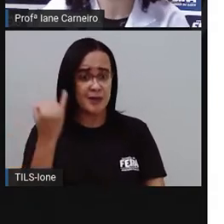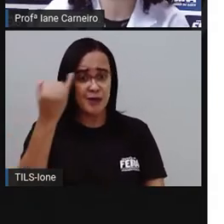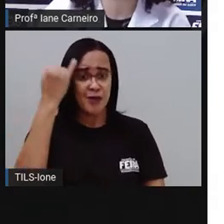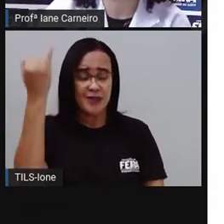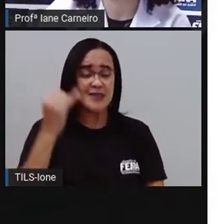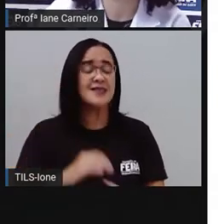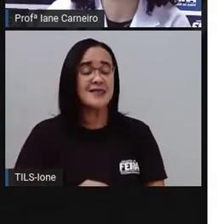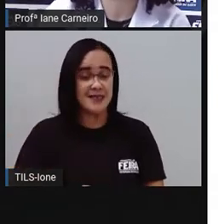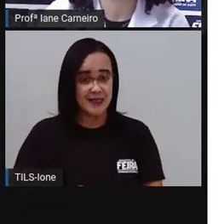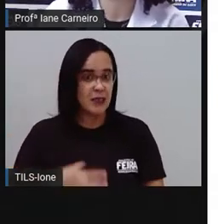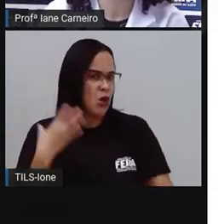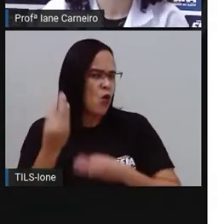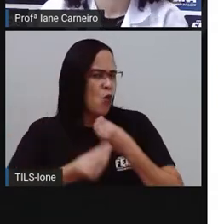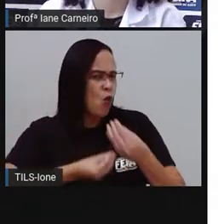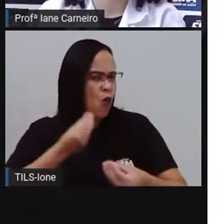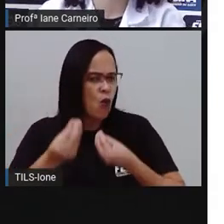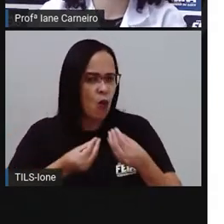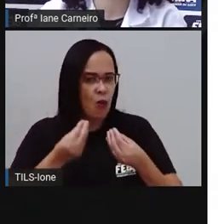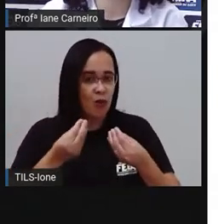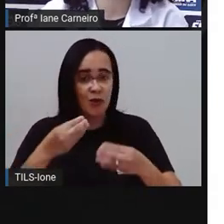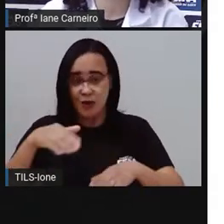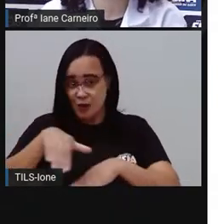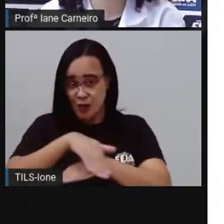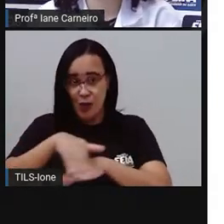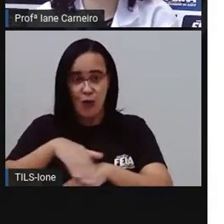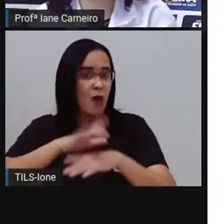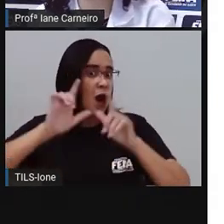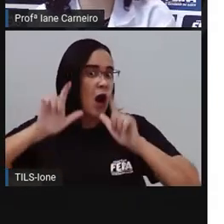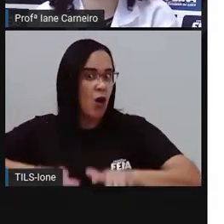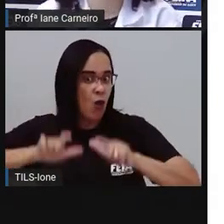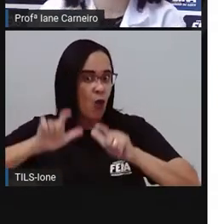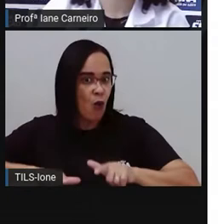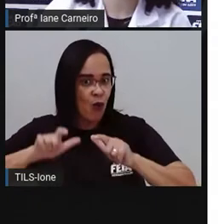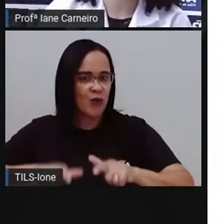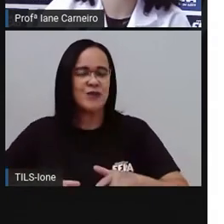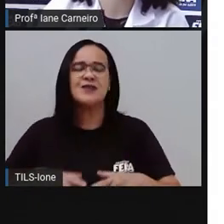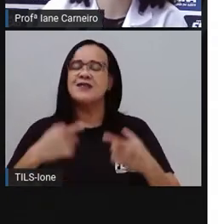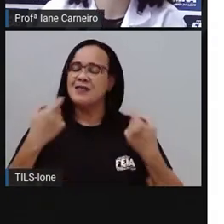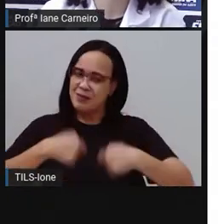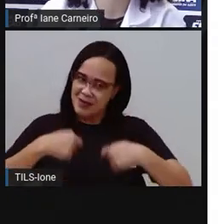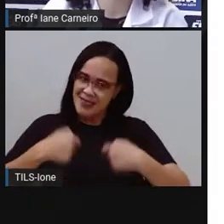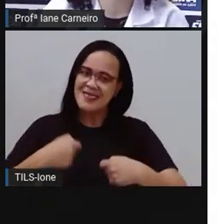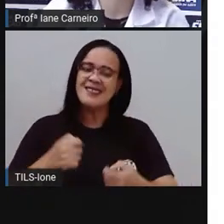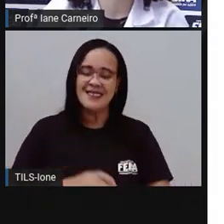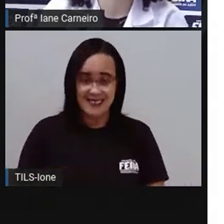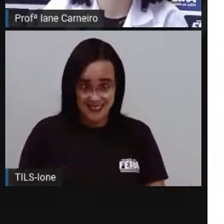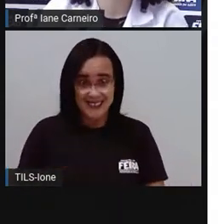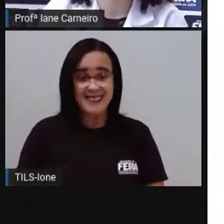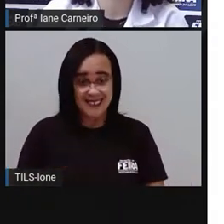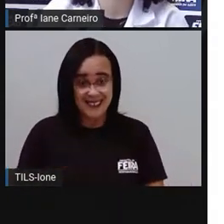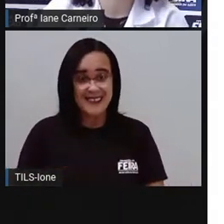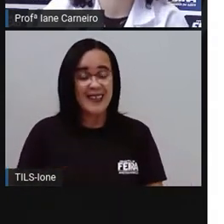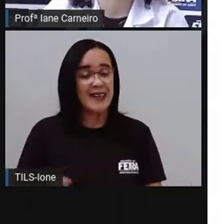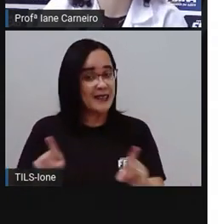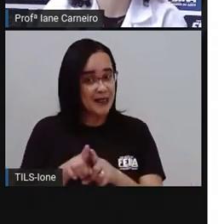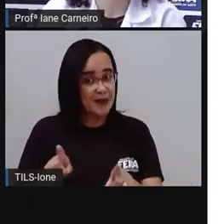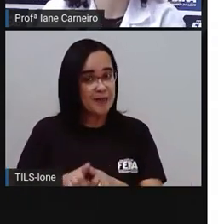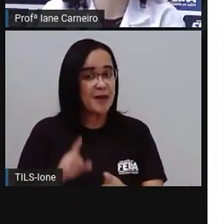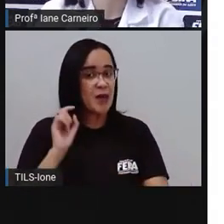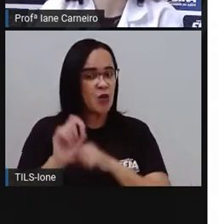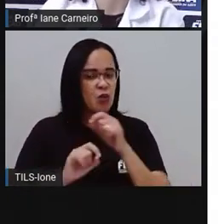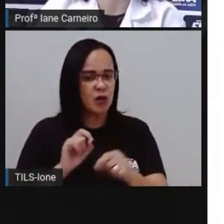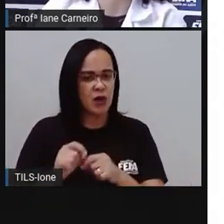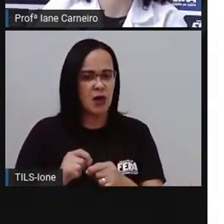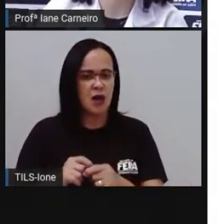detalhes de nossa rua. E aí o Marcelo foi fazendo alguns alertas sobre os cuidados que a gente tem que ter para manter nosso